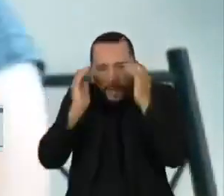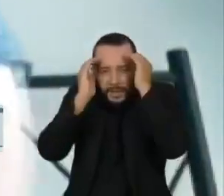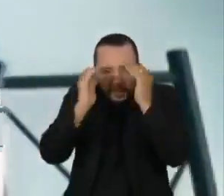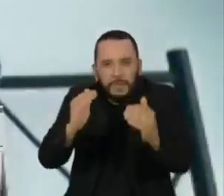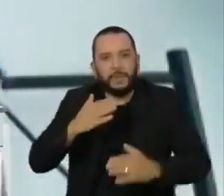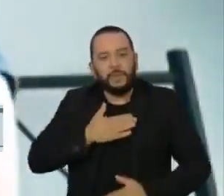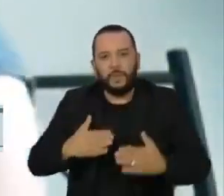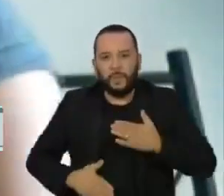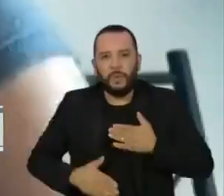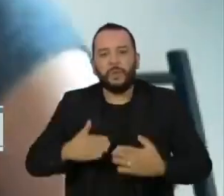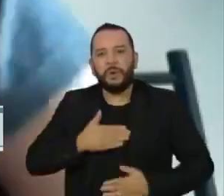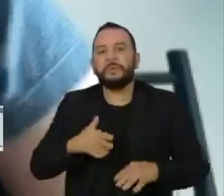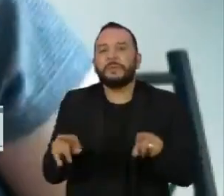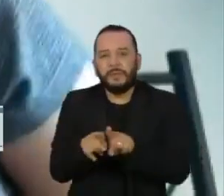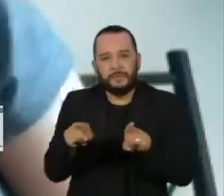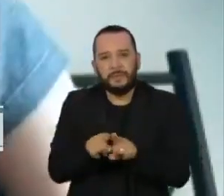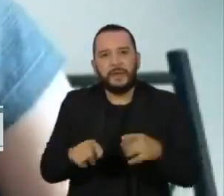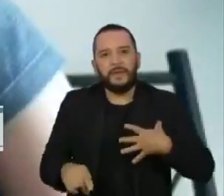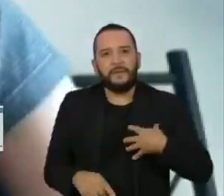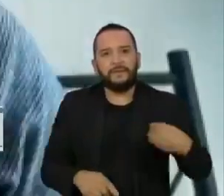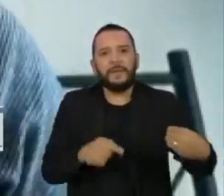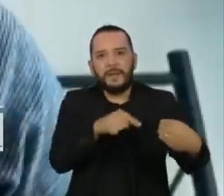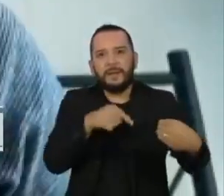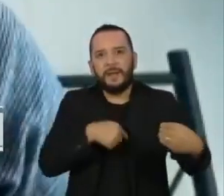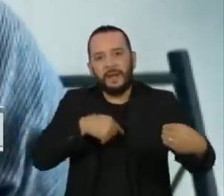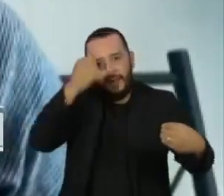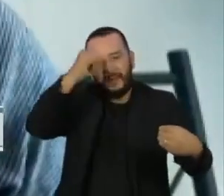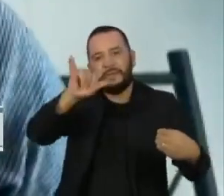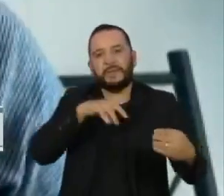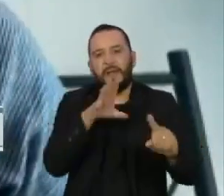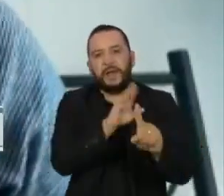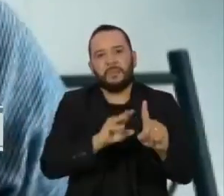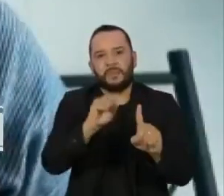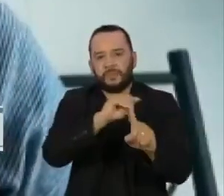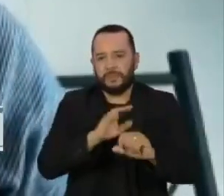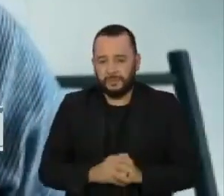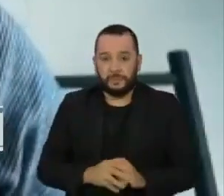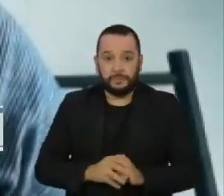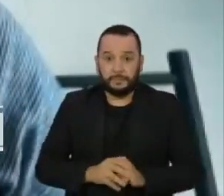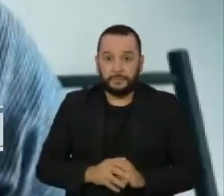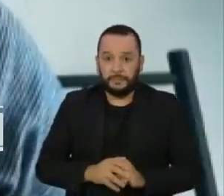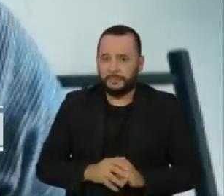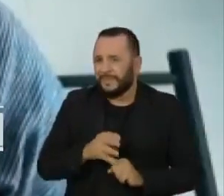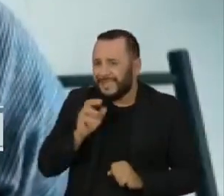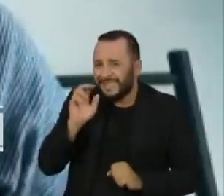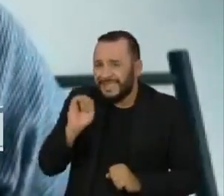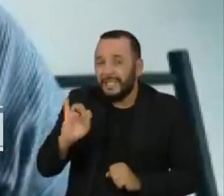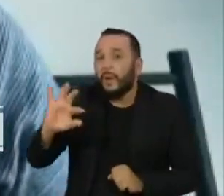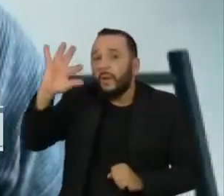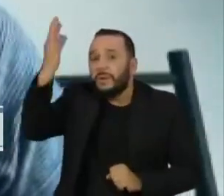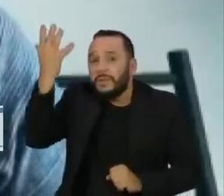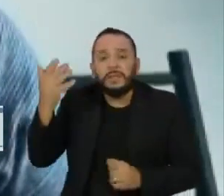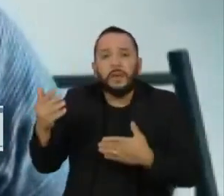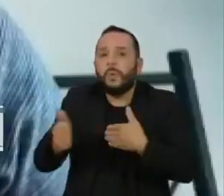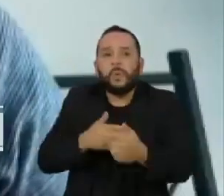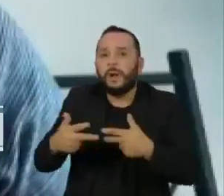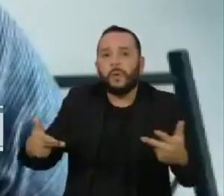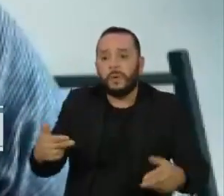própria filha sofra qualquer tipo de abuso. Qualquer coisa que acontecer com ela, se ela vier contar para mim,